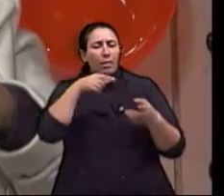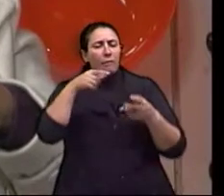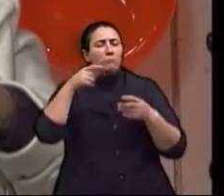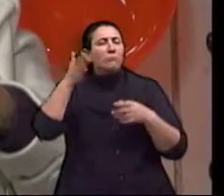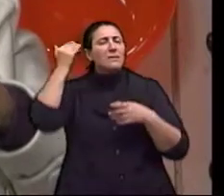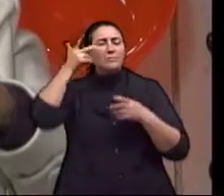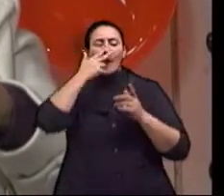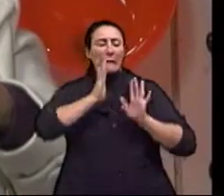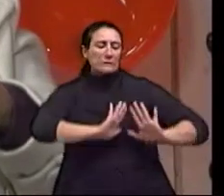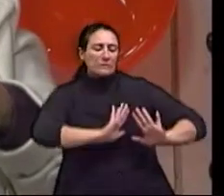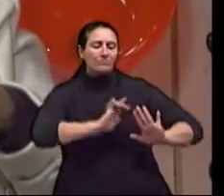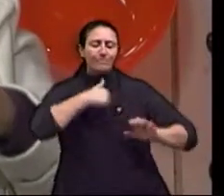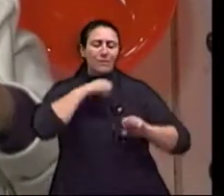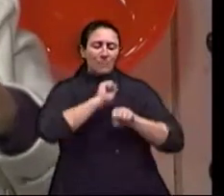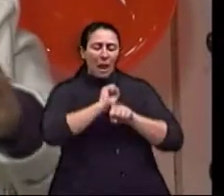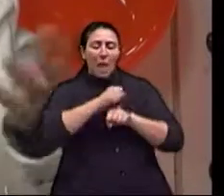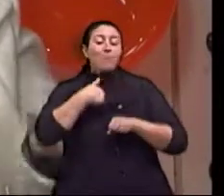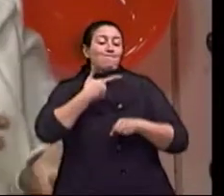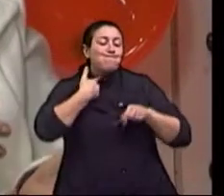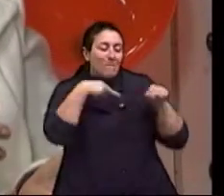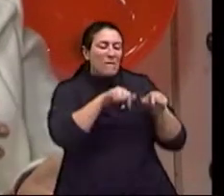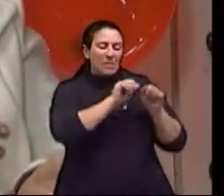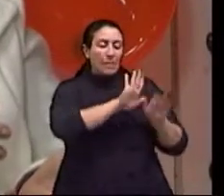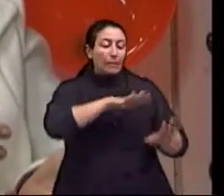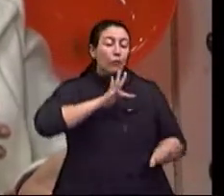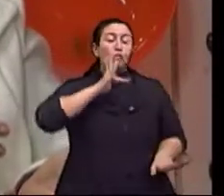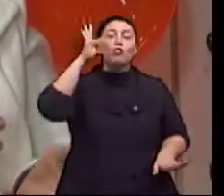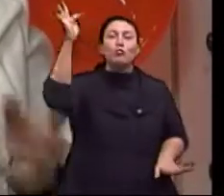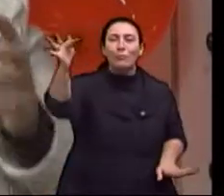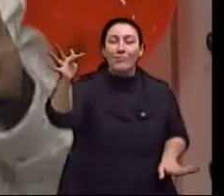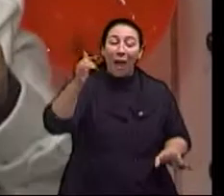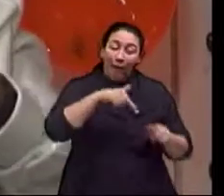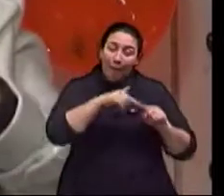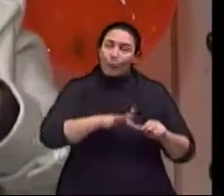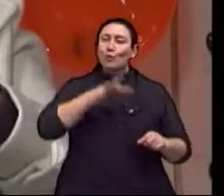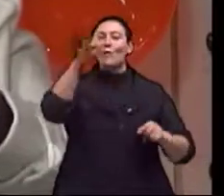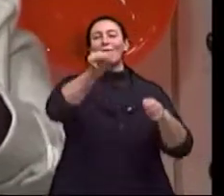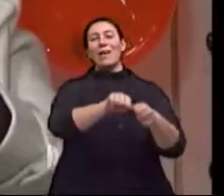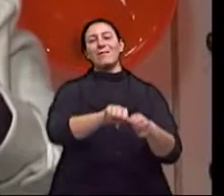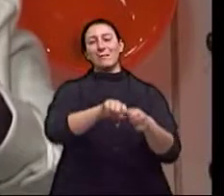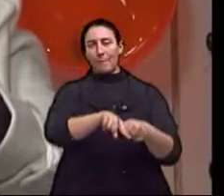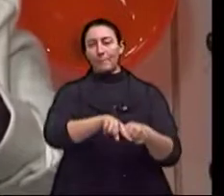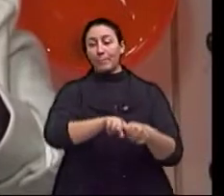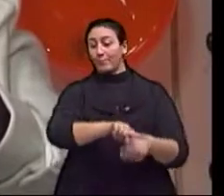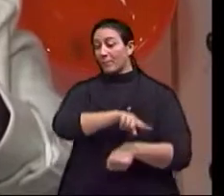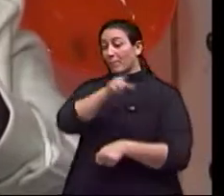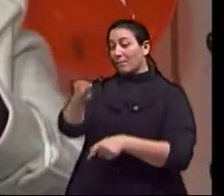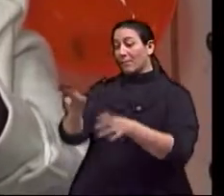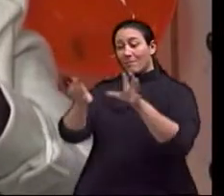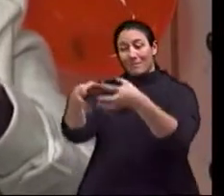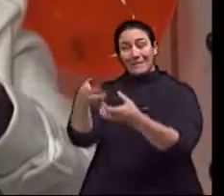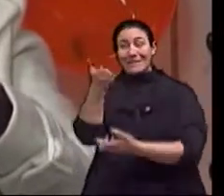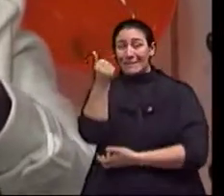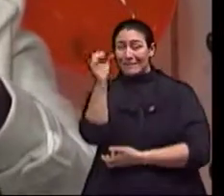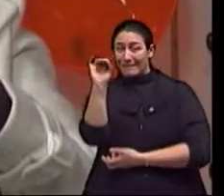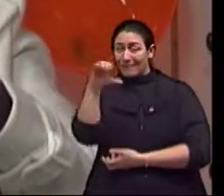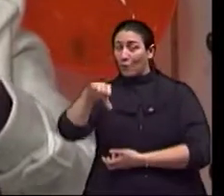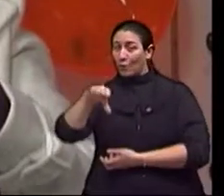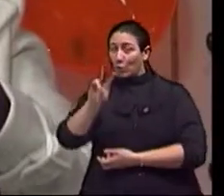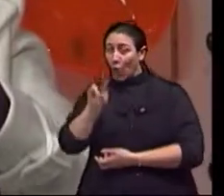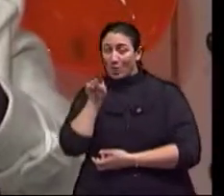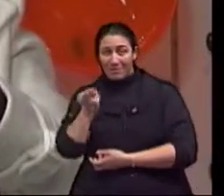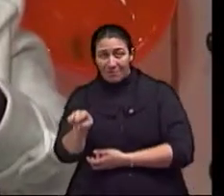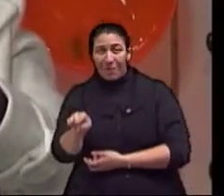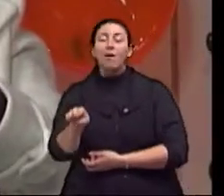ainda está em concluir projetos da fase anterior. Ah, ok. Já para a fase dos 60 ou 92 anos, se